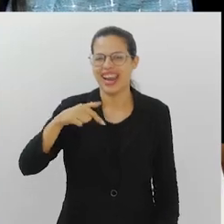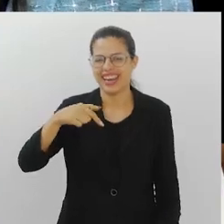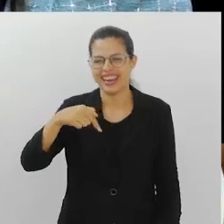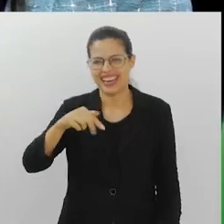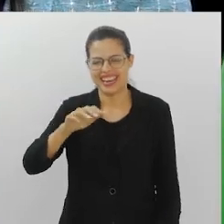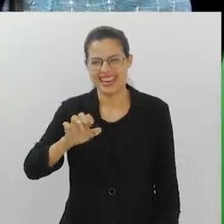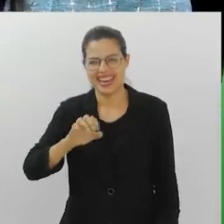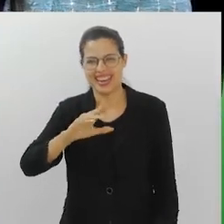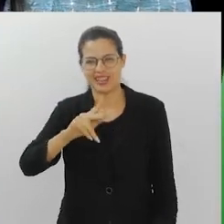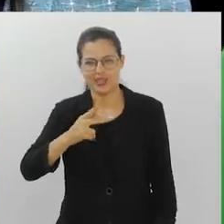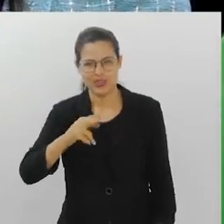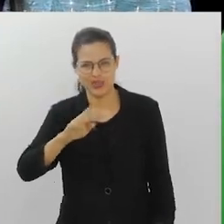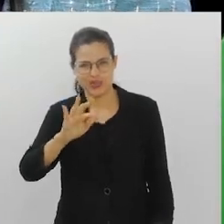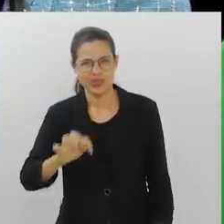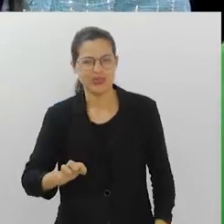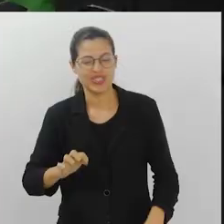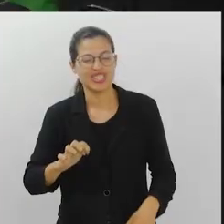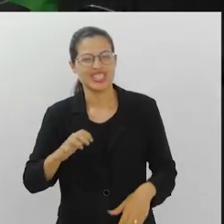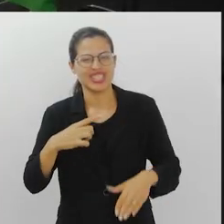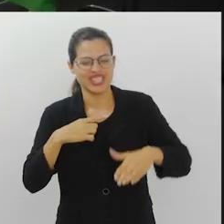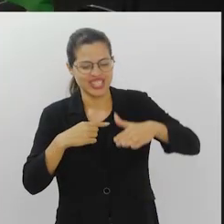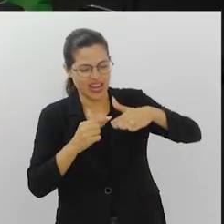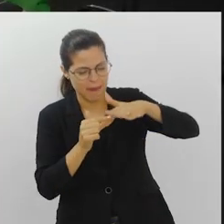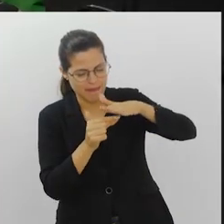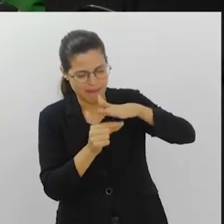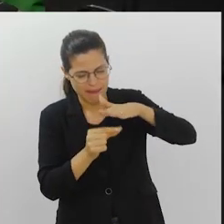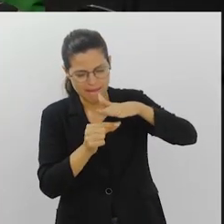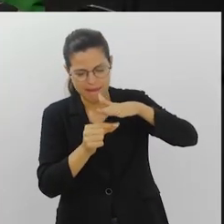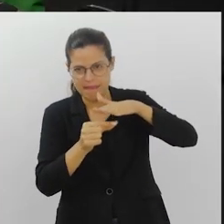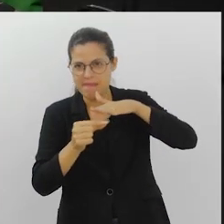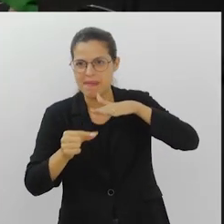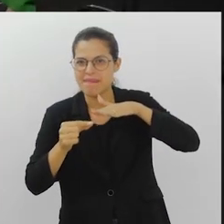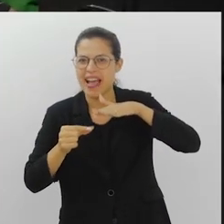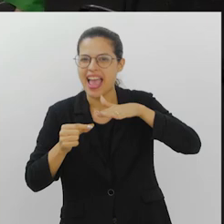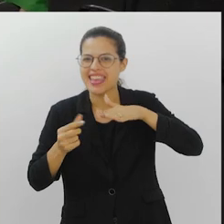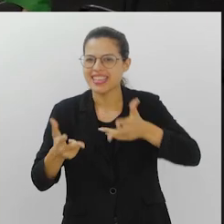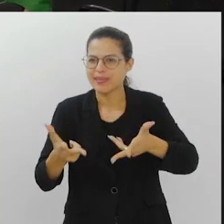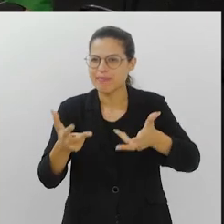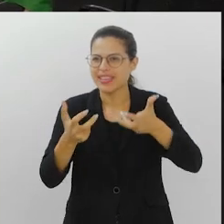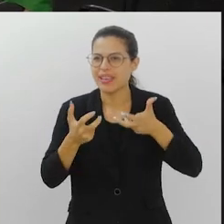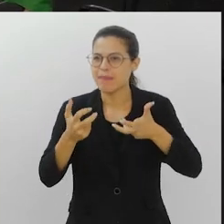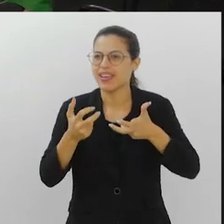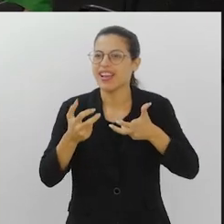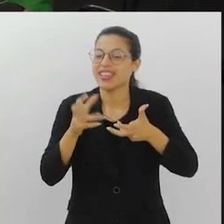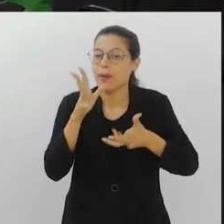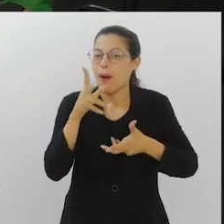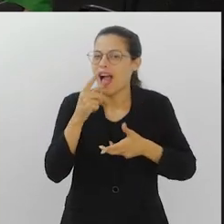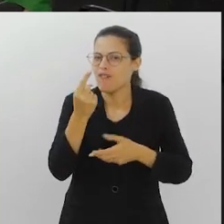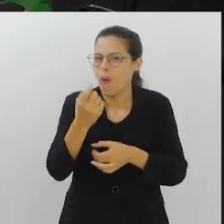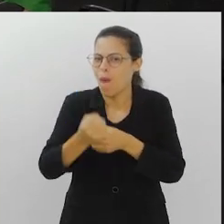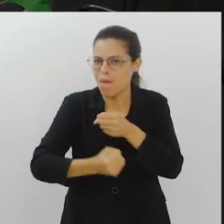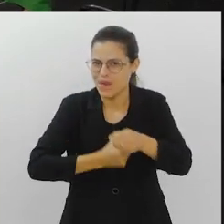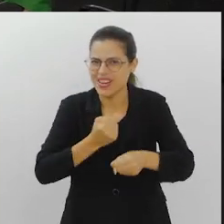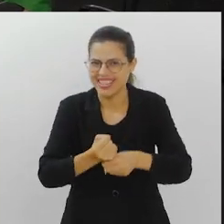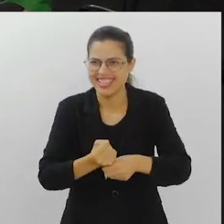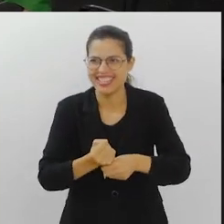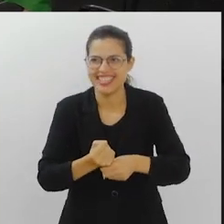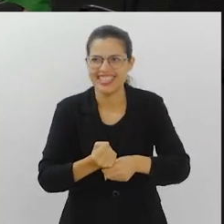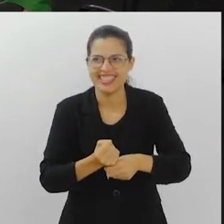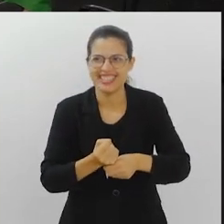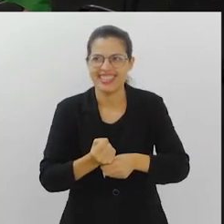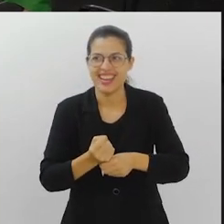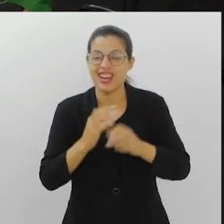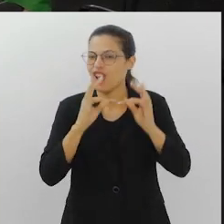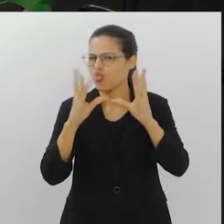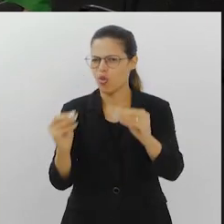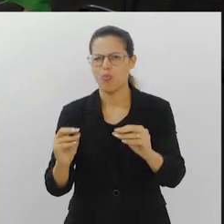a trava dele era alta e você sabia que estava na hora de tocar quando ela ficava pequenininha. Mas, geralmente, durava um ano. Um ano inteiro.